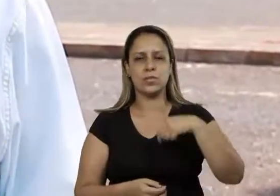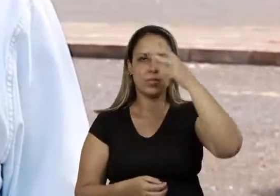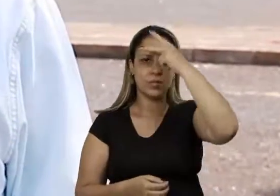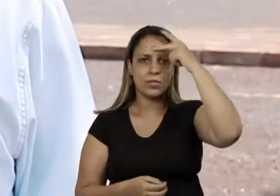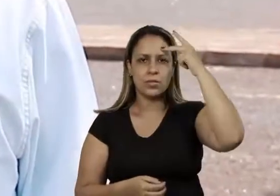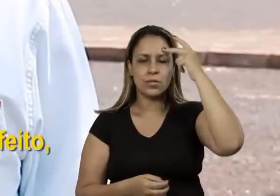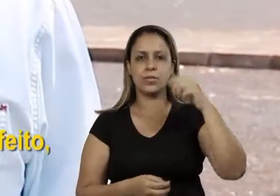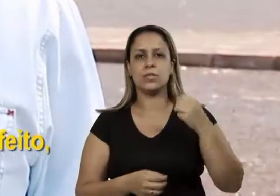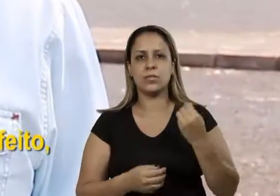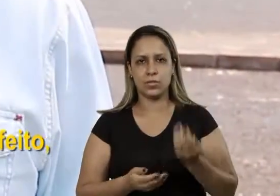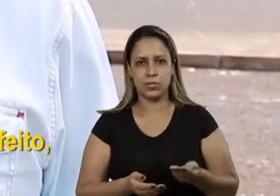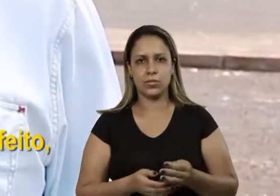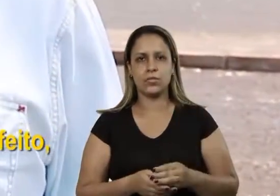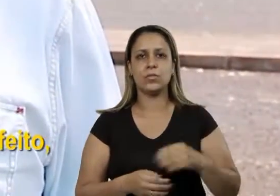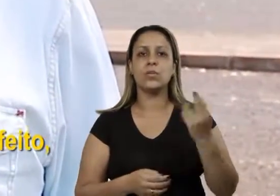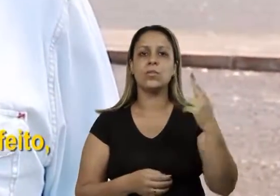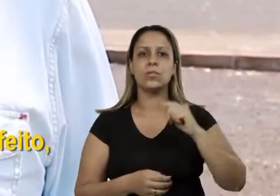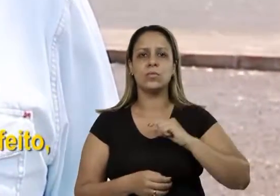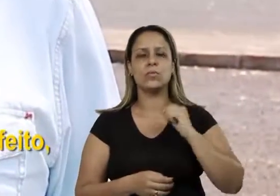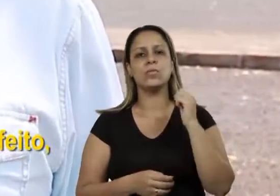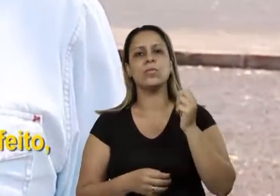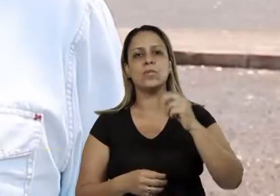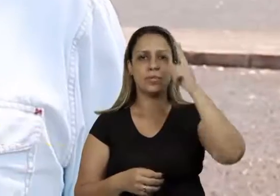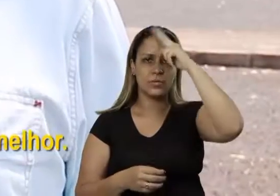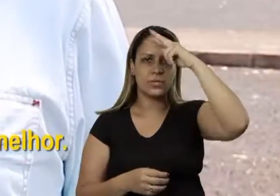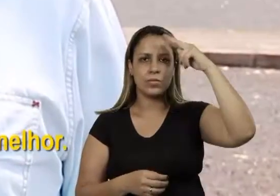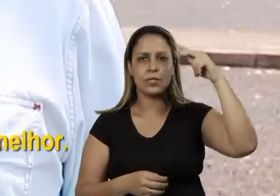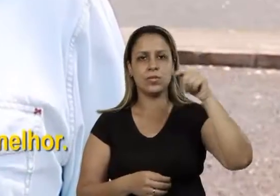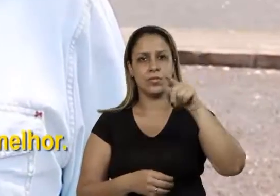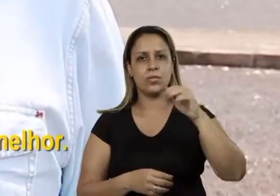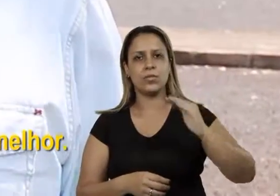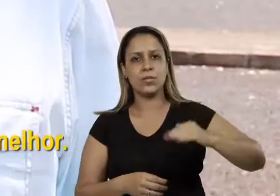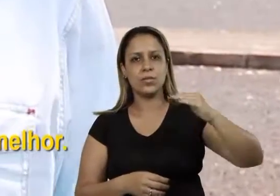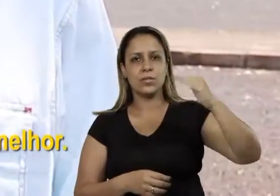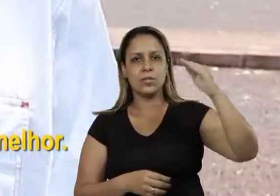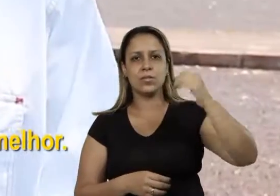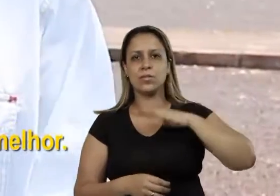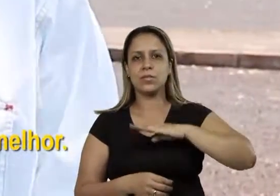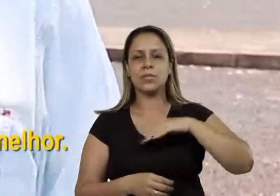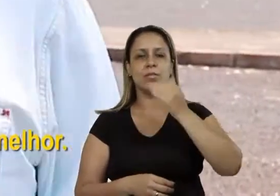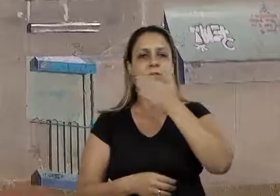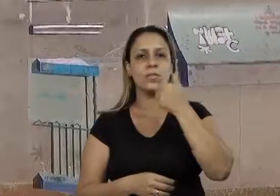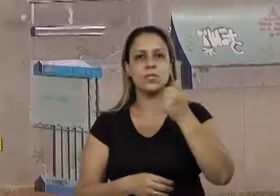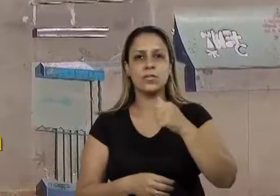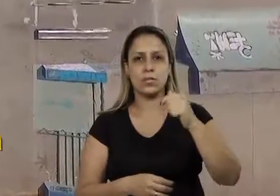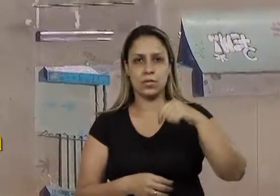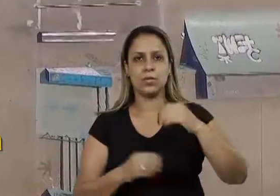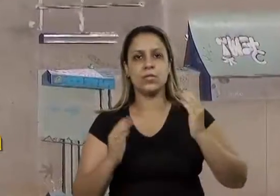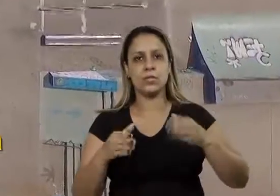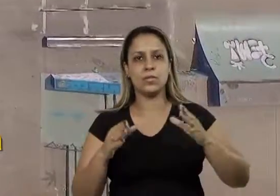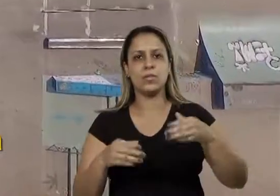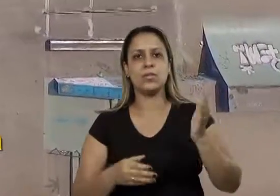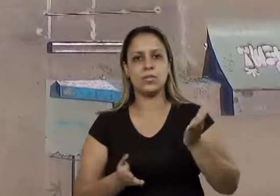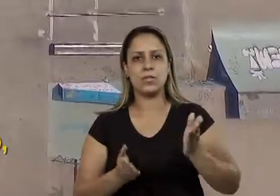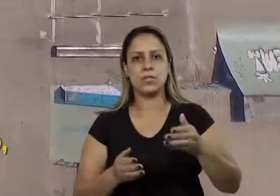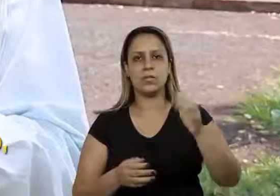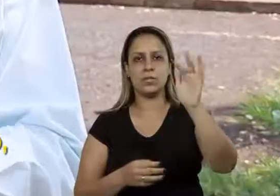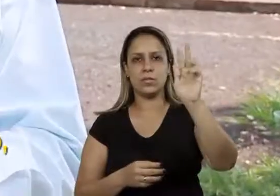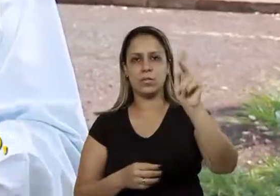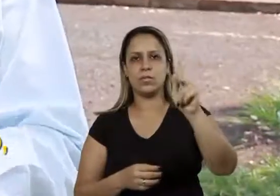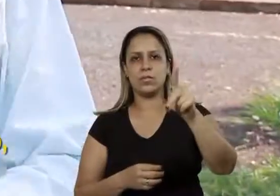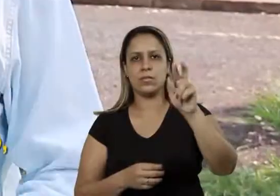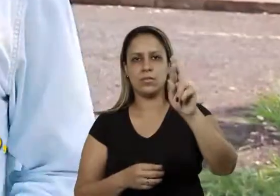do nosso povo. Por isso, quando fui prefeito, você cresceu numa cidade melhor. Eu estou aqui na Praça